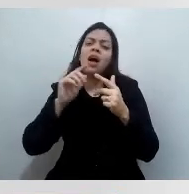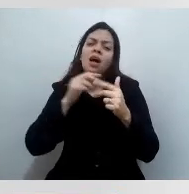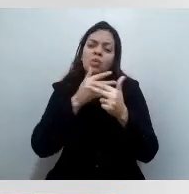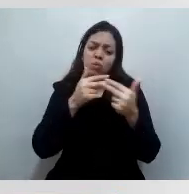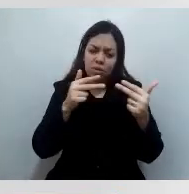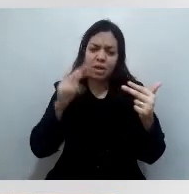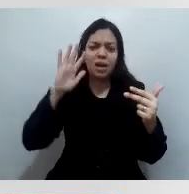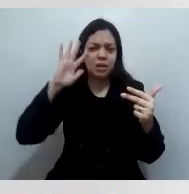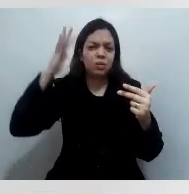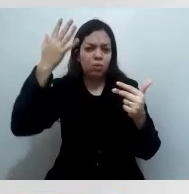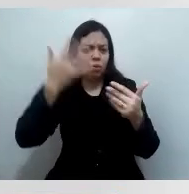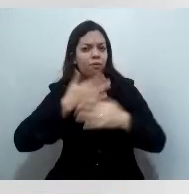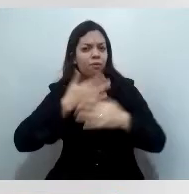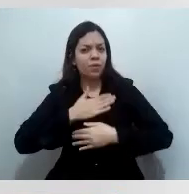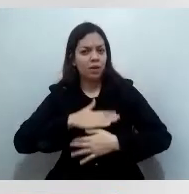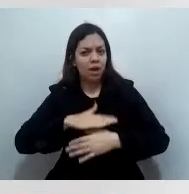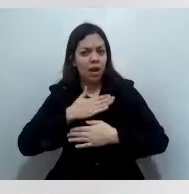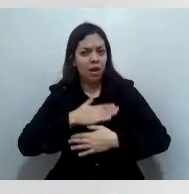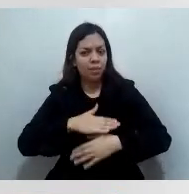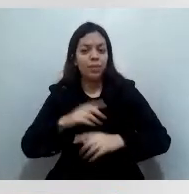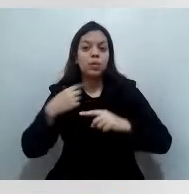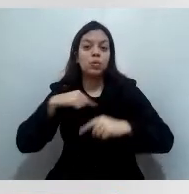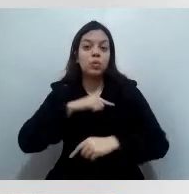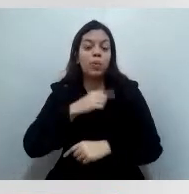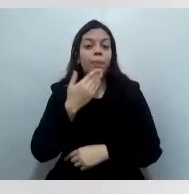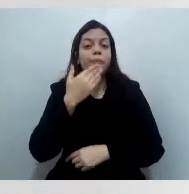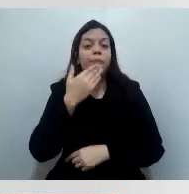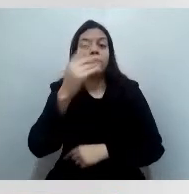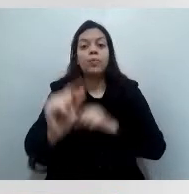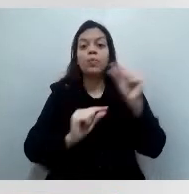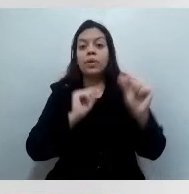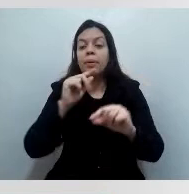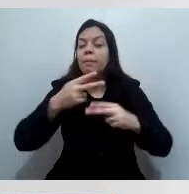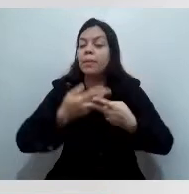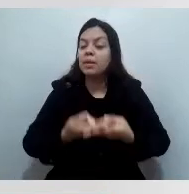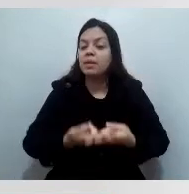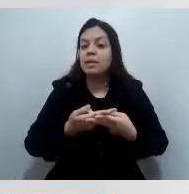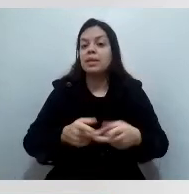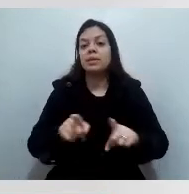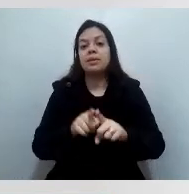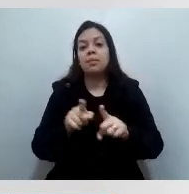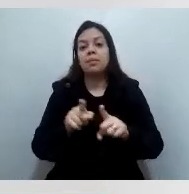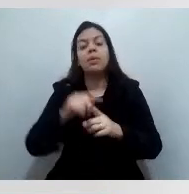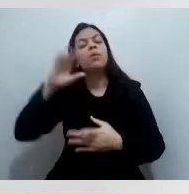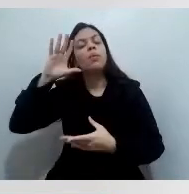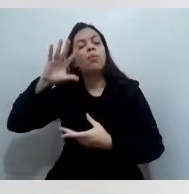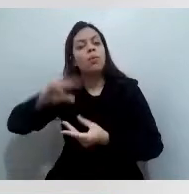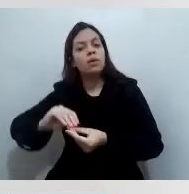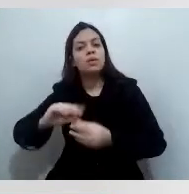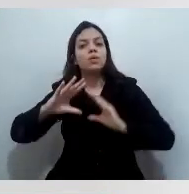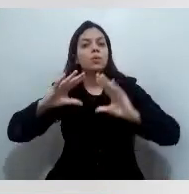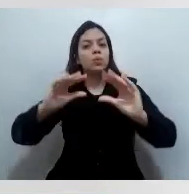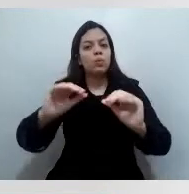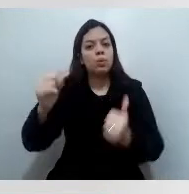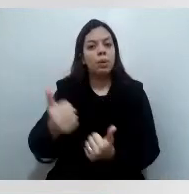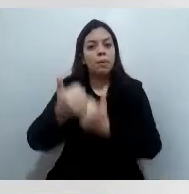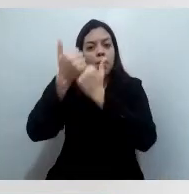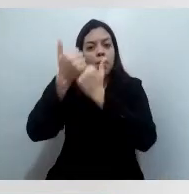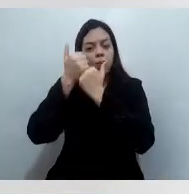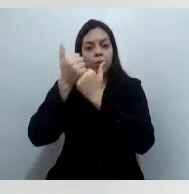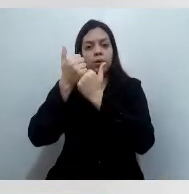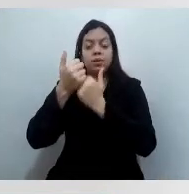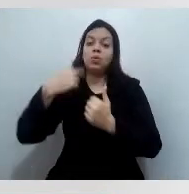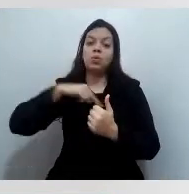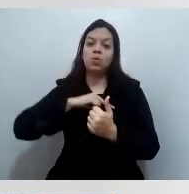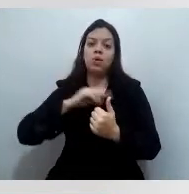momento e todo o nosso apoio aos municípios, para que a gente possa regularizar